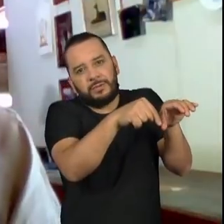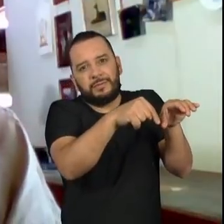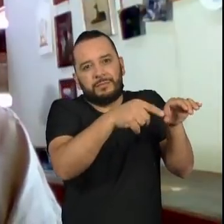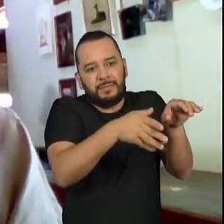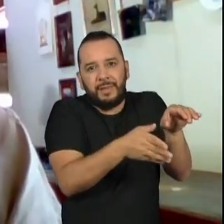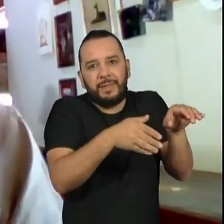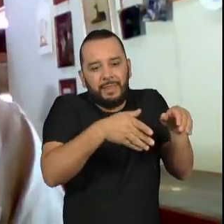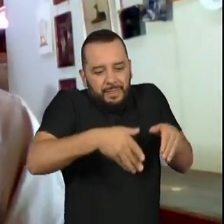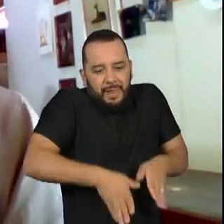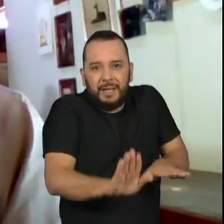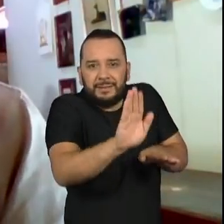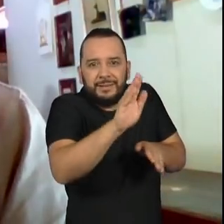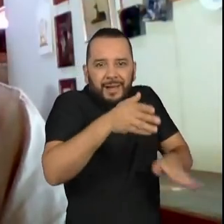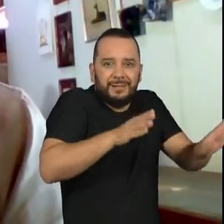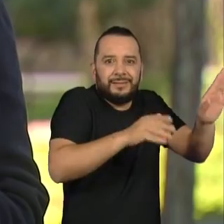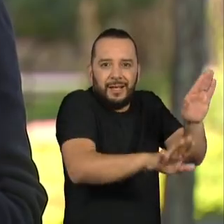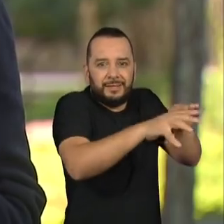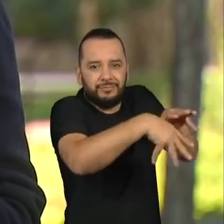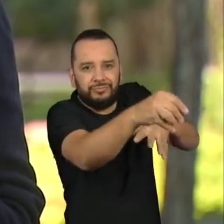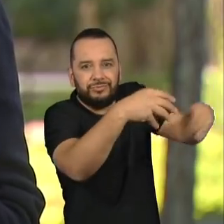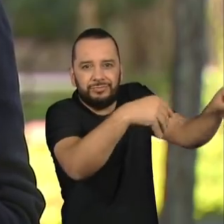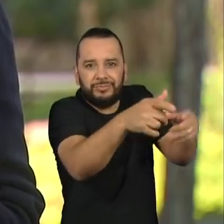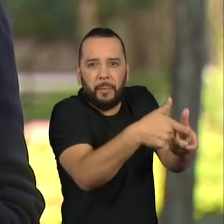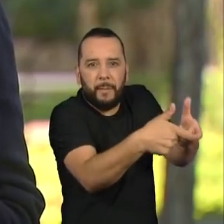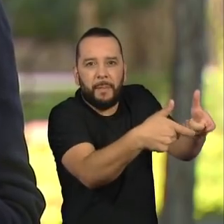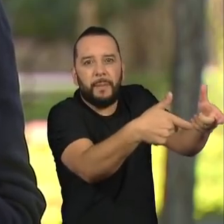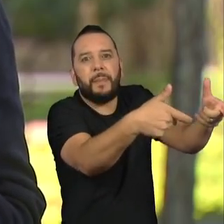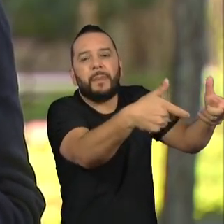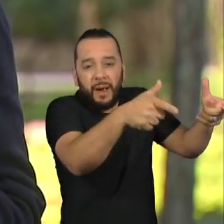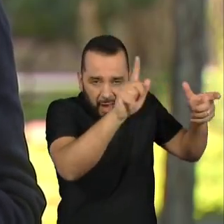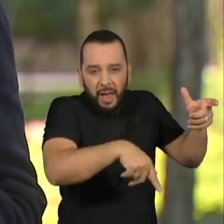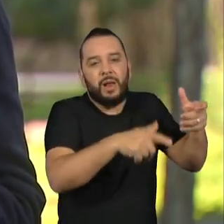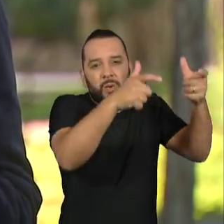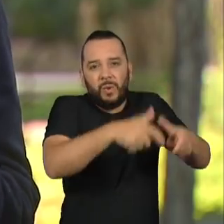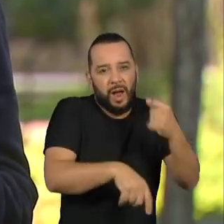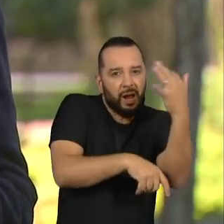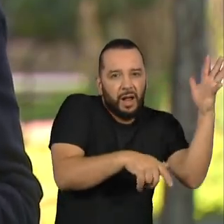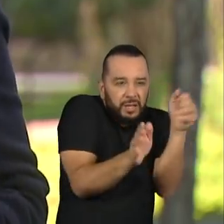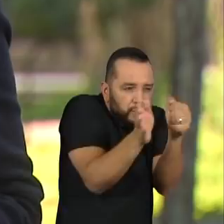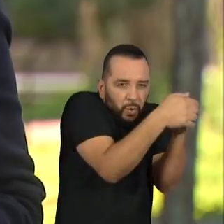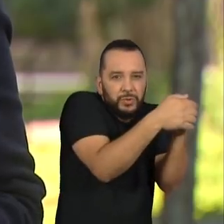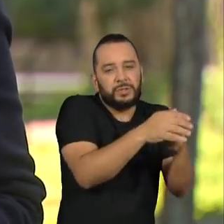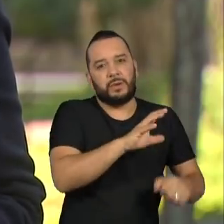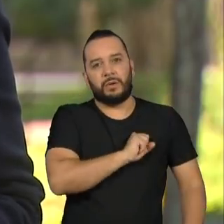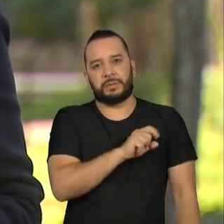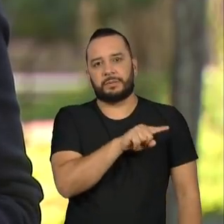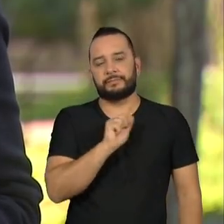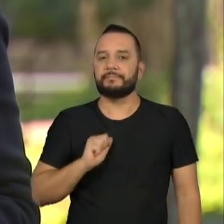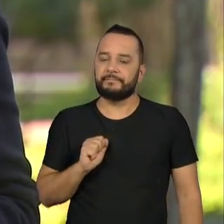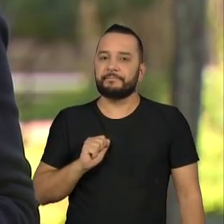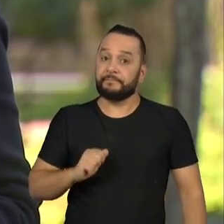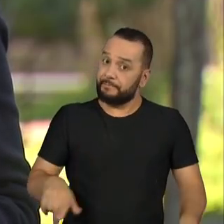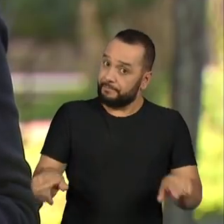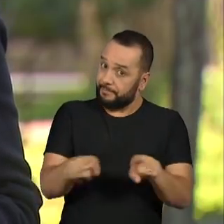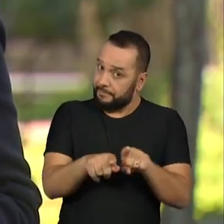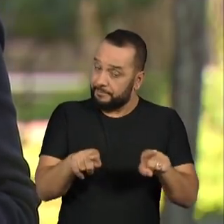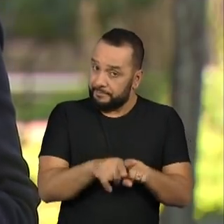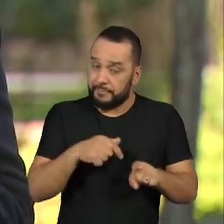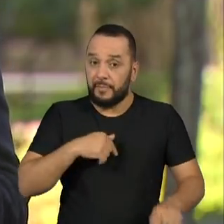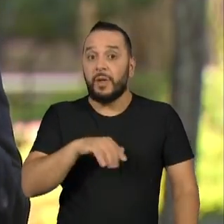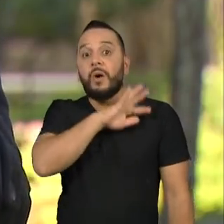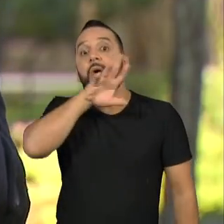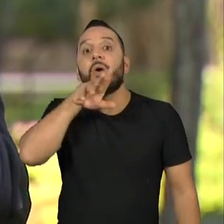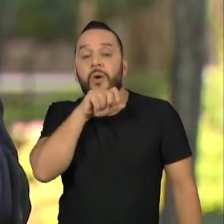descobriu uma forte dependência. Ao longo de 10 anos, os pesquisadores demonstraram que as onças pardas preferem se